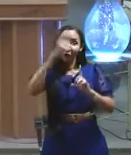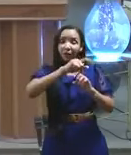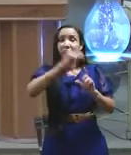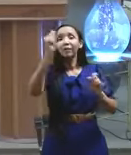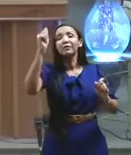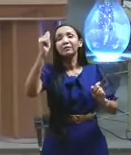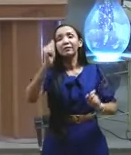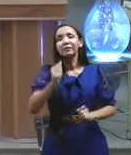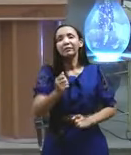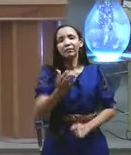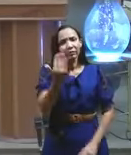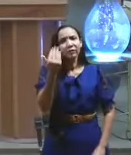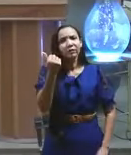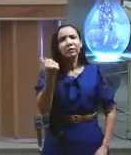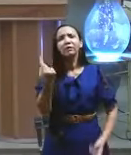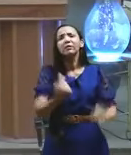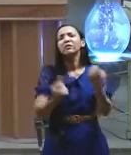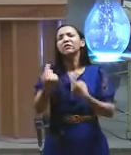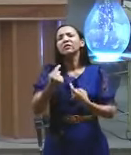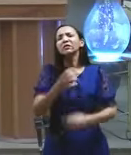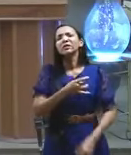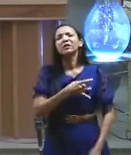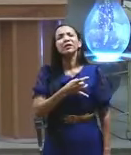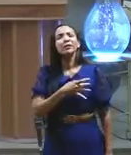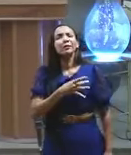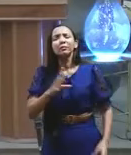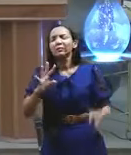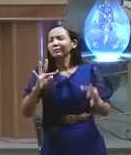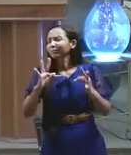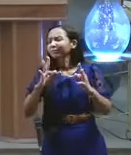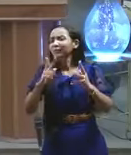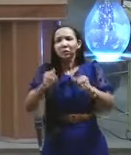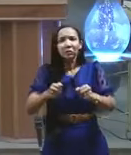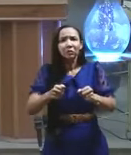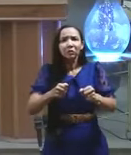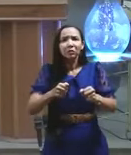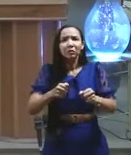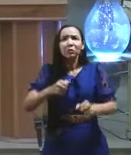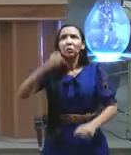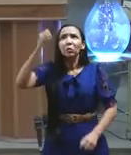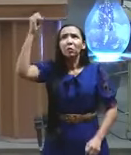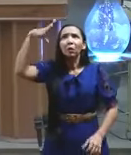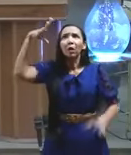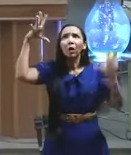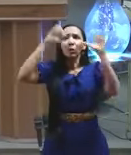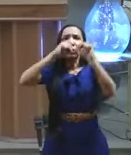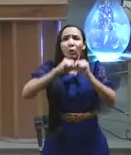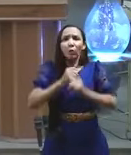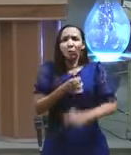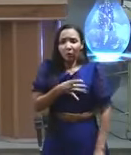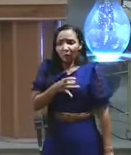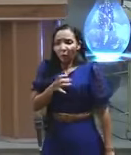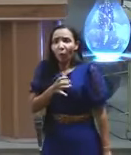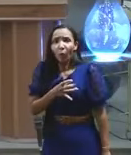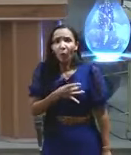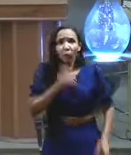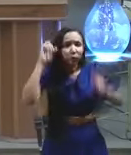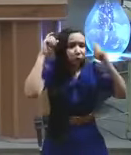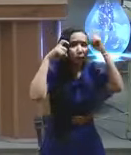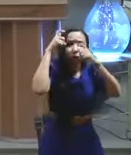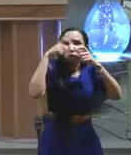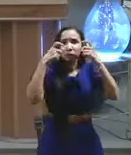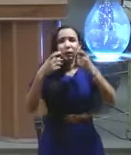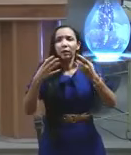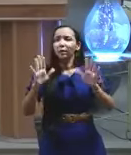venha cadê você tem medo de tudo tem medo se a luz se apagar tu sai correndo feito um louco venha para cá